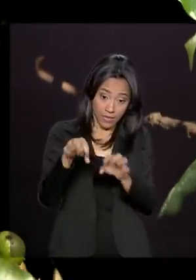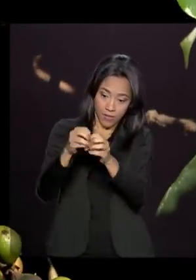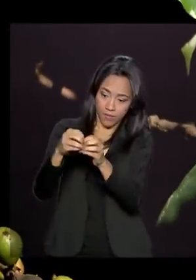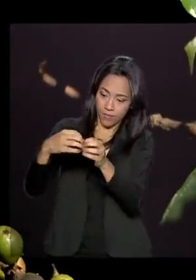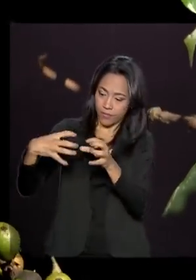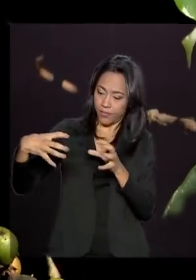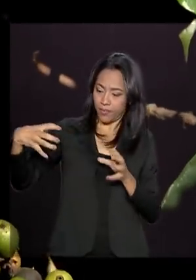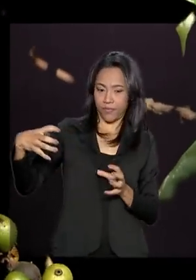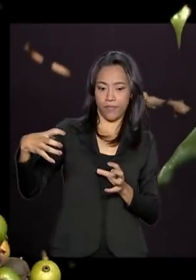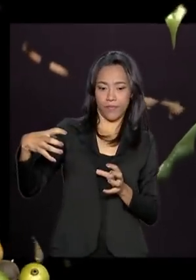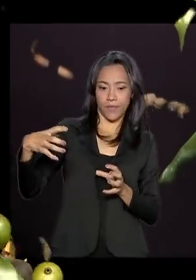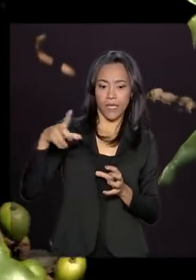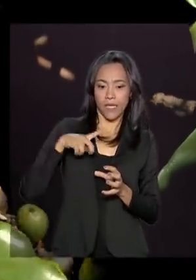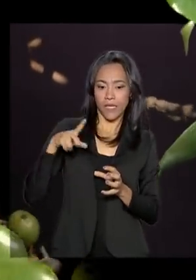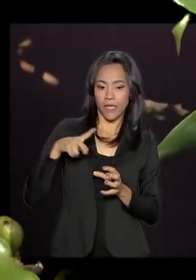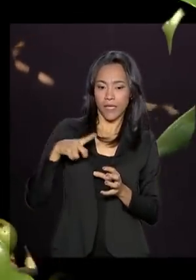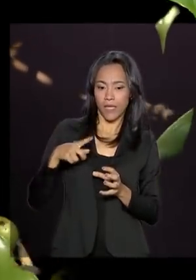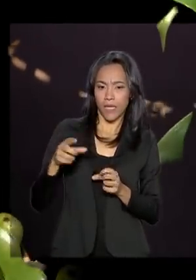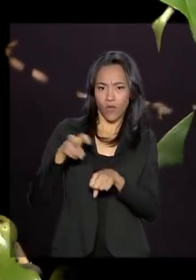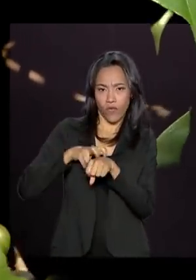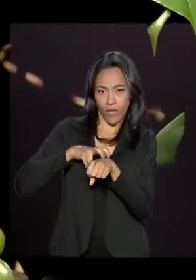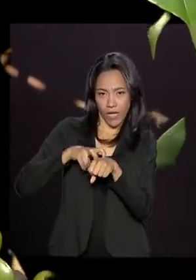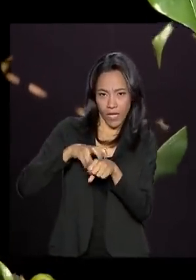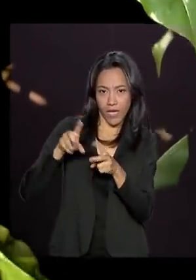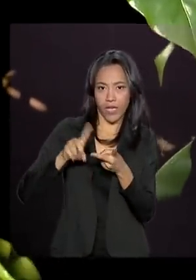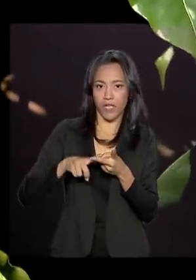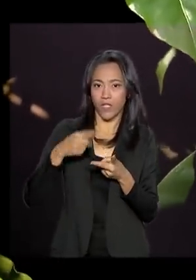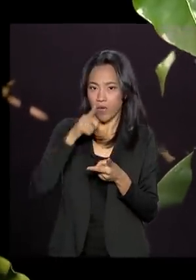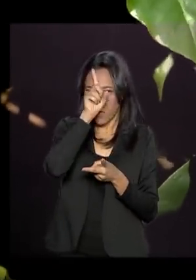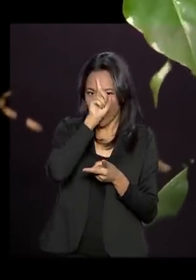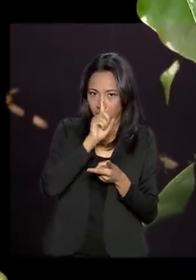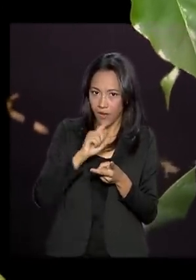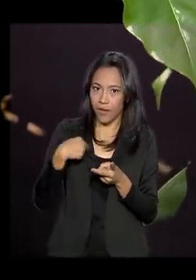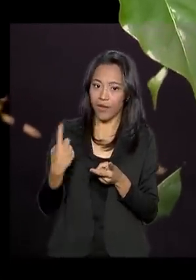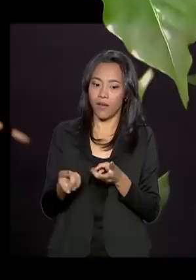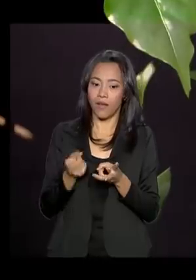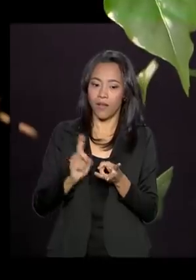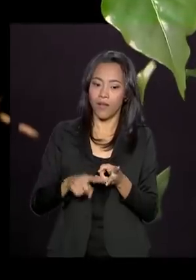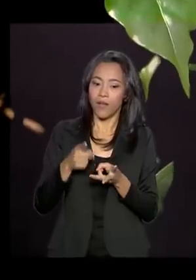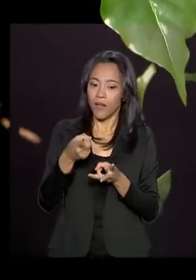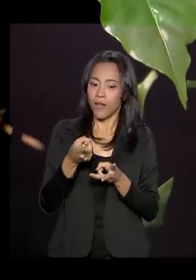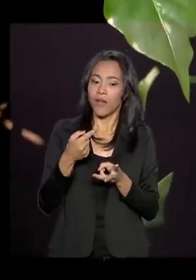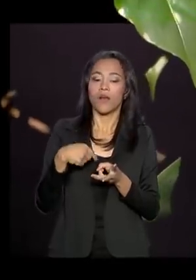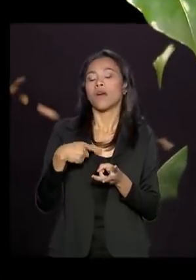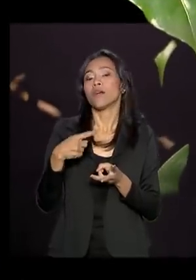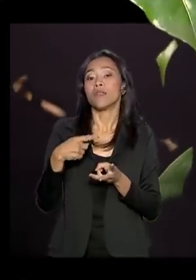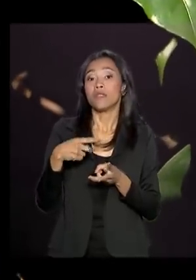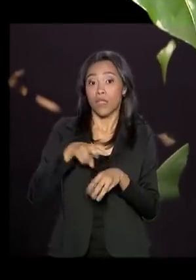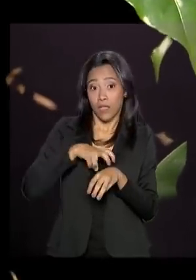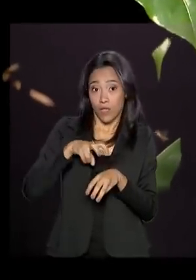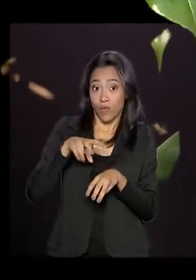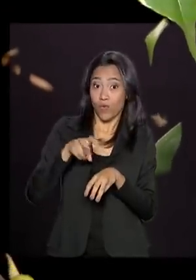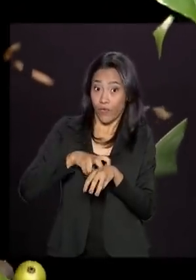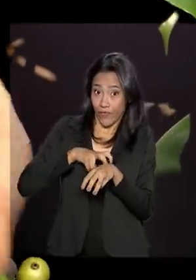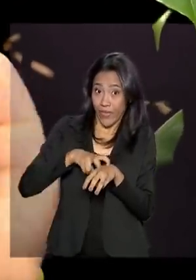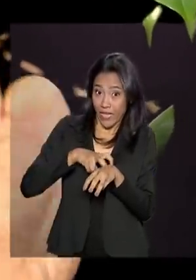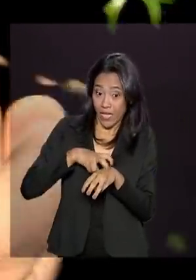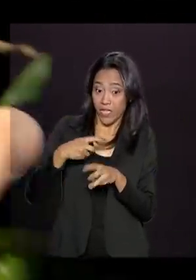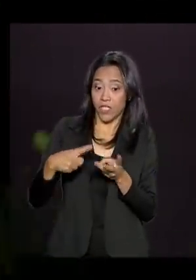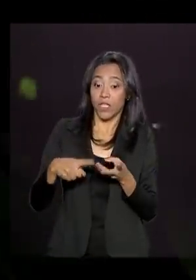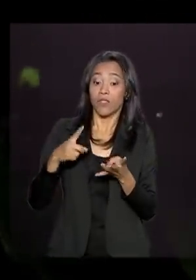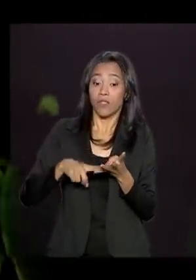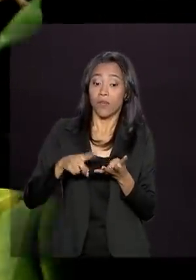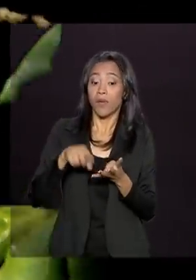ele tem quase todos os estágios. Ele tem o verde, o amarelo, o verde amarelado, que é o verde cana, o